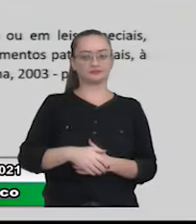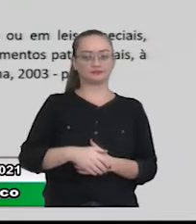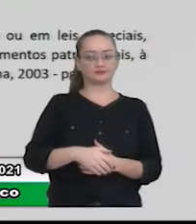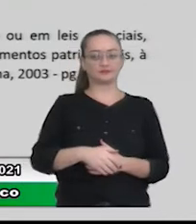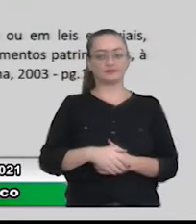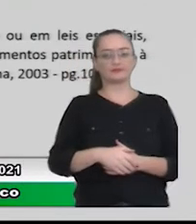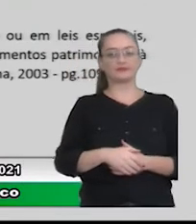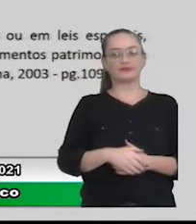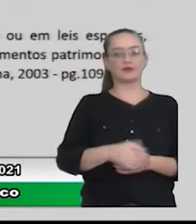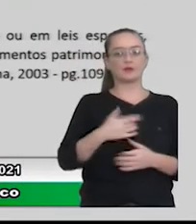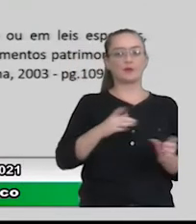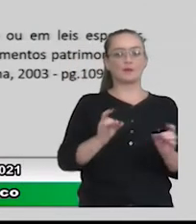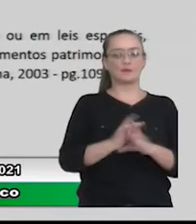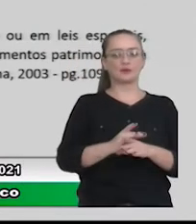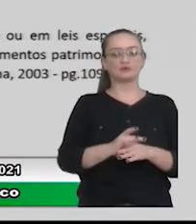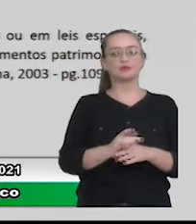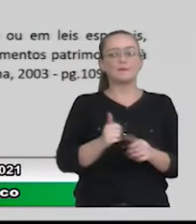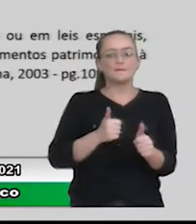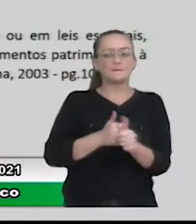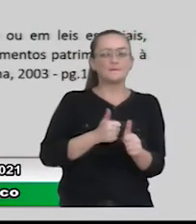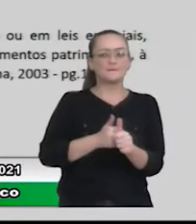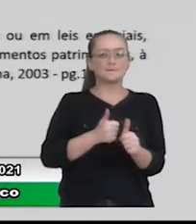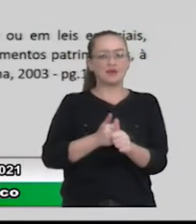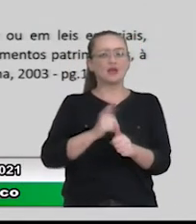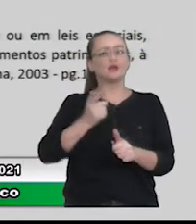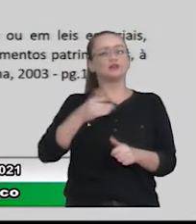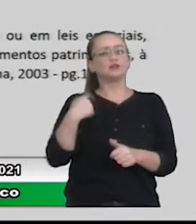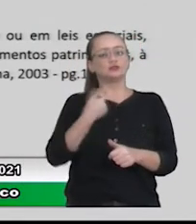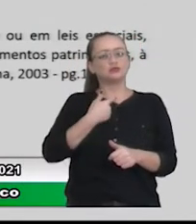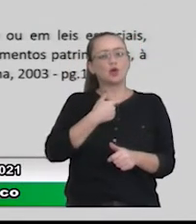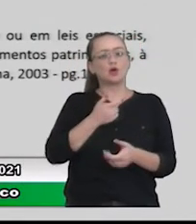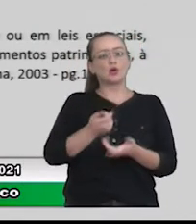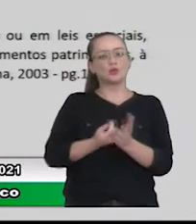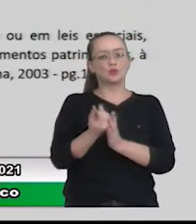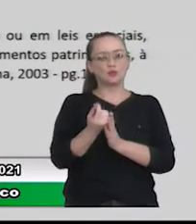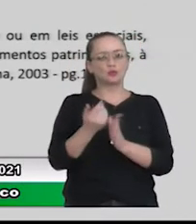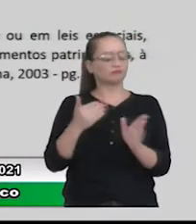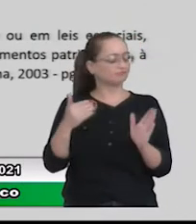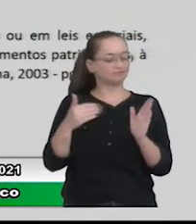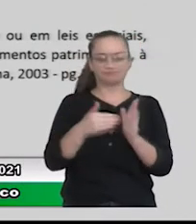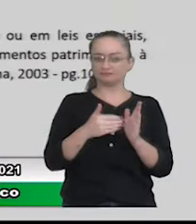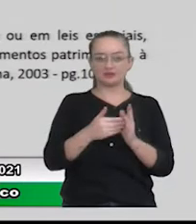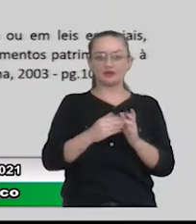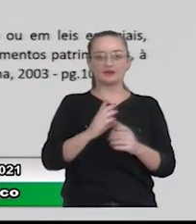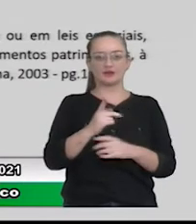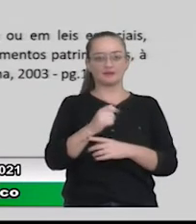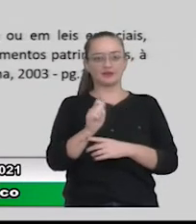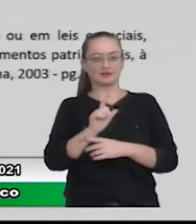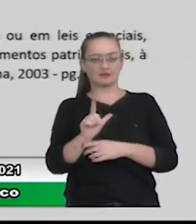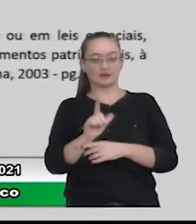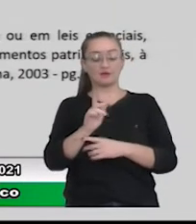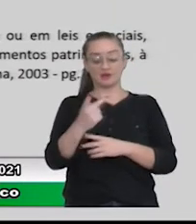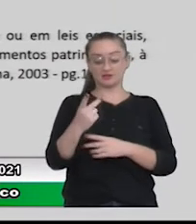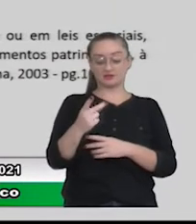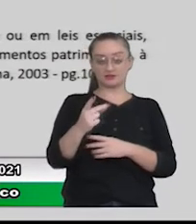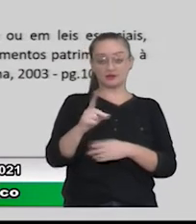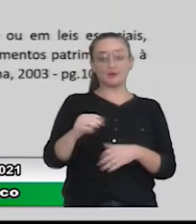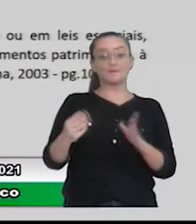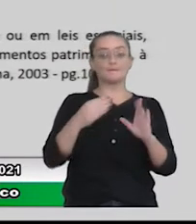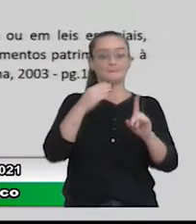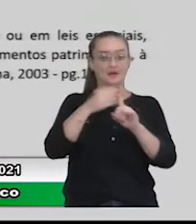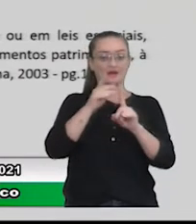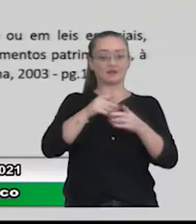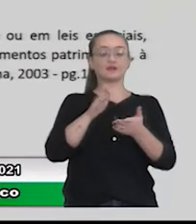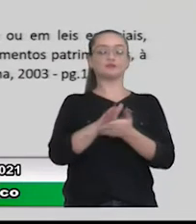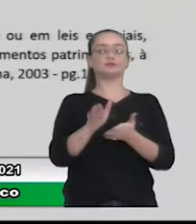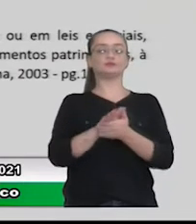cumprida, porque ela chegou muito próximo do que a gente orçou, só não chegou no capital. E a segunda meta é a meta de despesa,